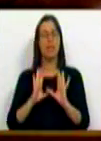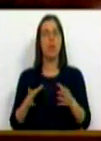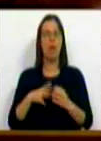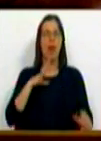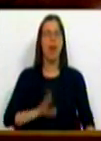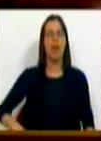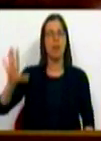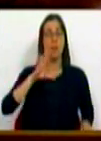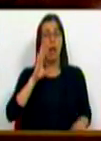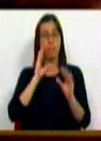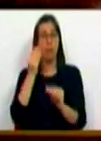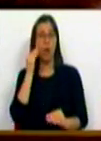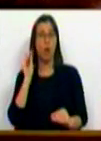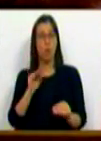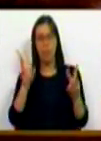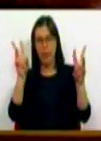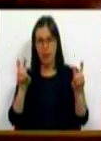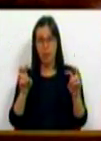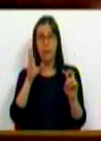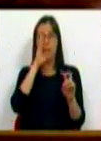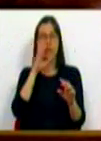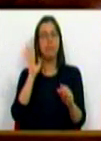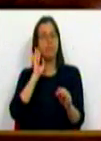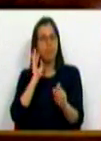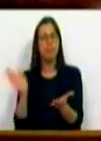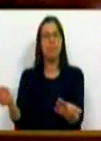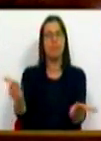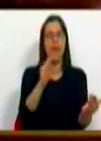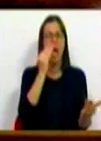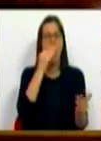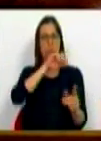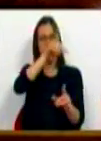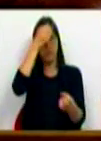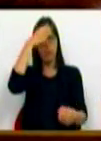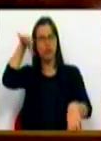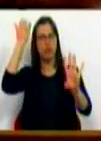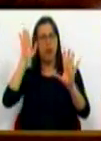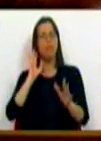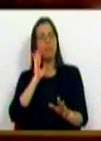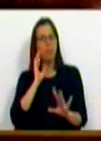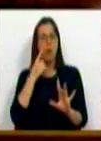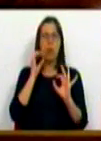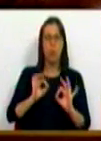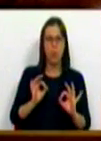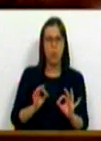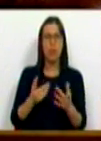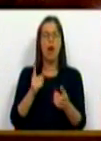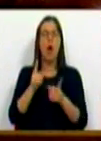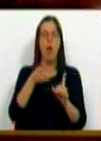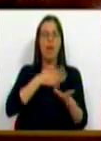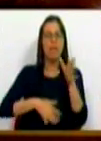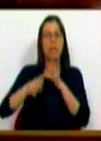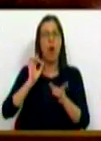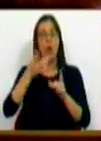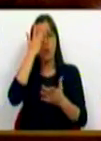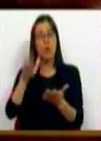o Conselho Nacional de Educação recomendava e cito que se ouçam os alunos que tão esquecidos são e se escute cuidadosamente o muito que têm para